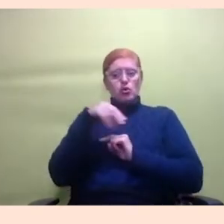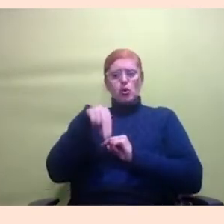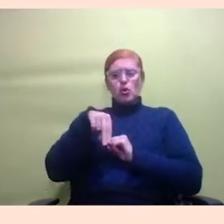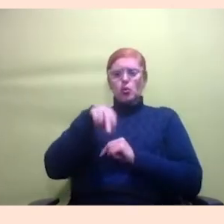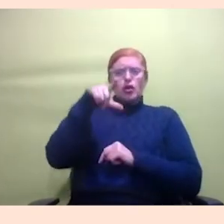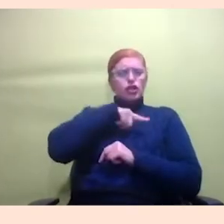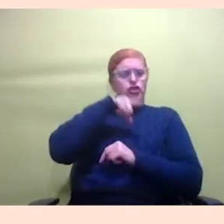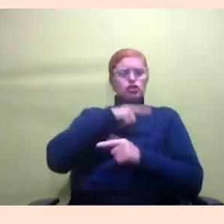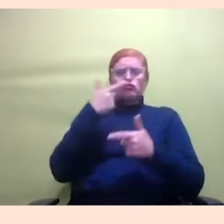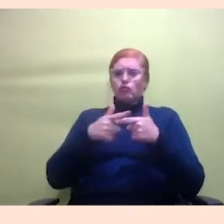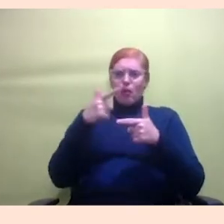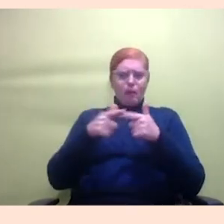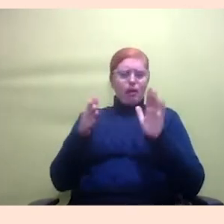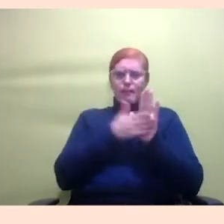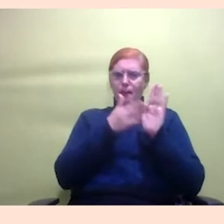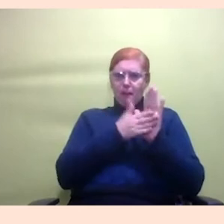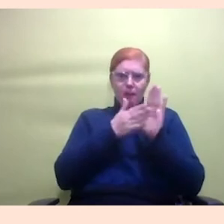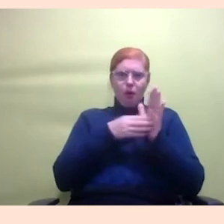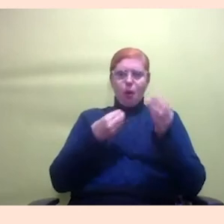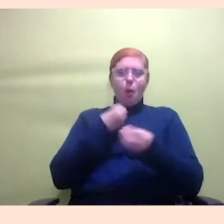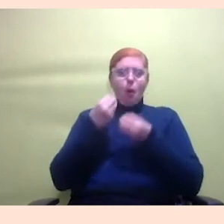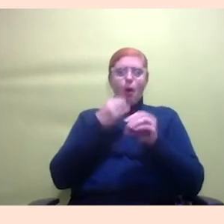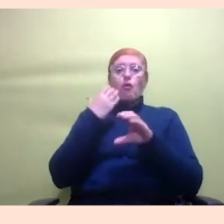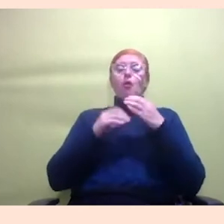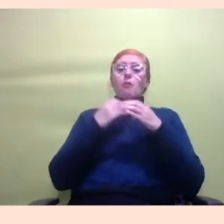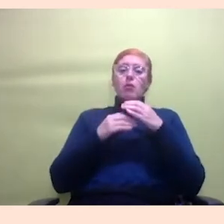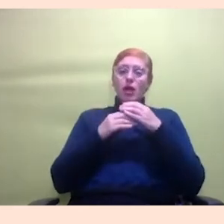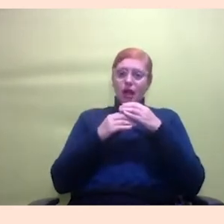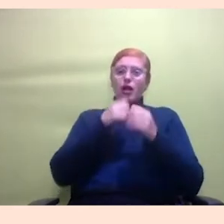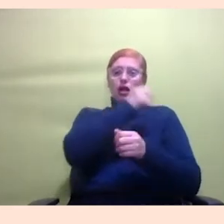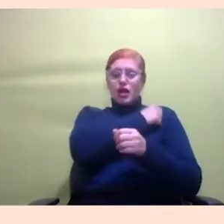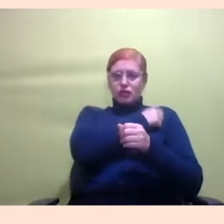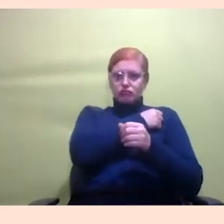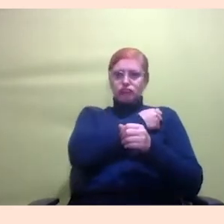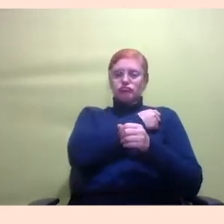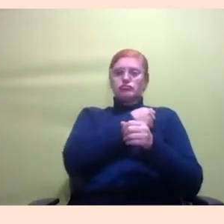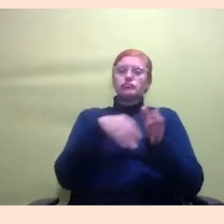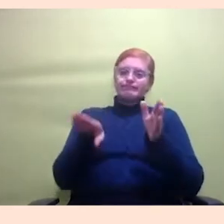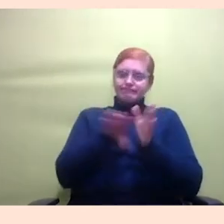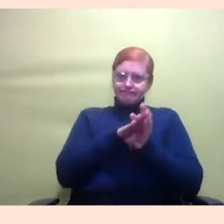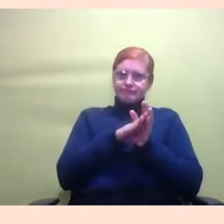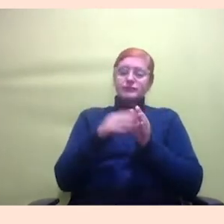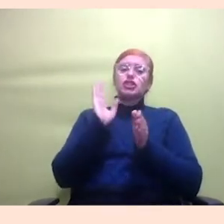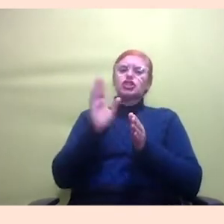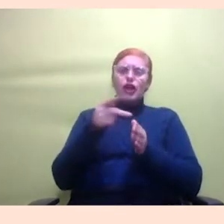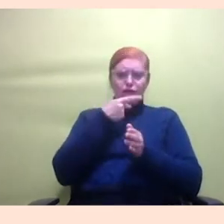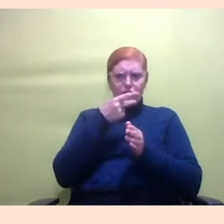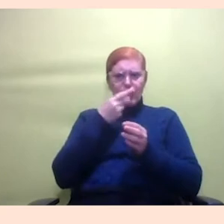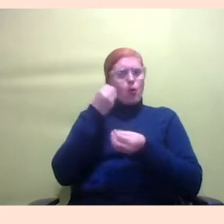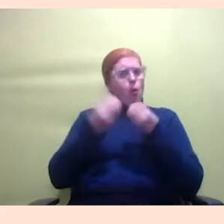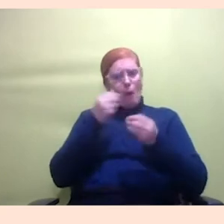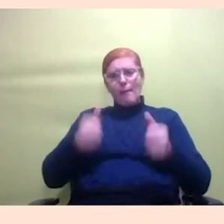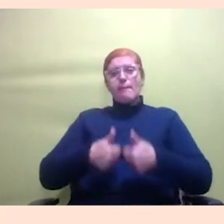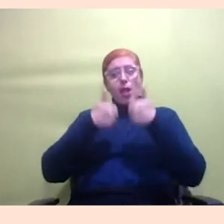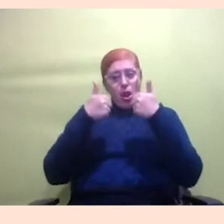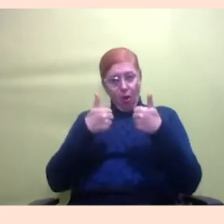propor pra alguém como eu vou me comunicar com elas geralmente quando elas chegam na gente elas já falam de que jeito é melhor até porque é uma das